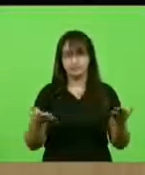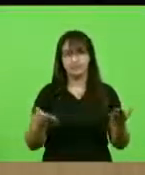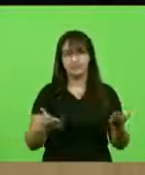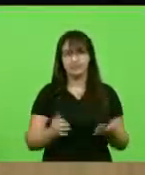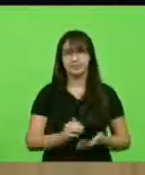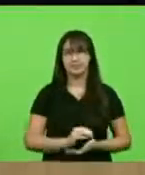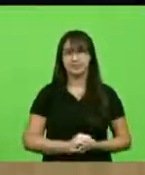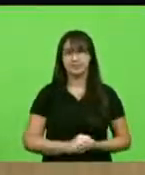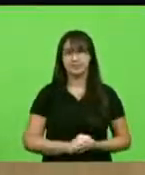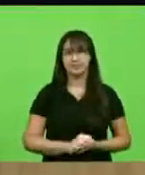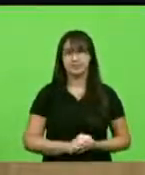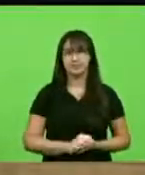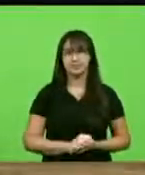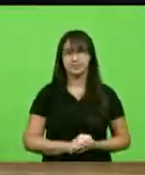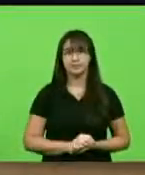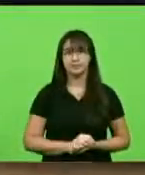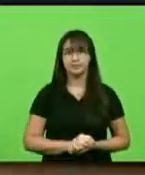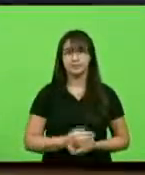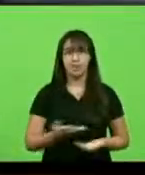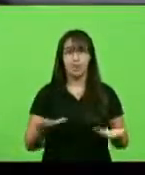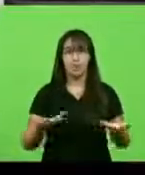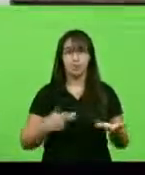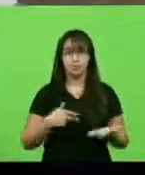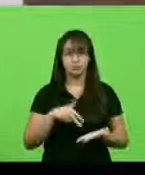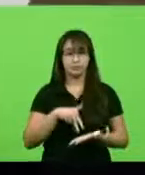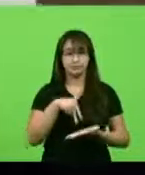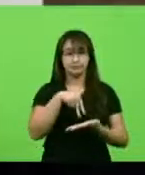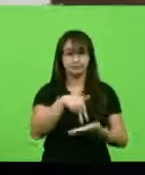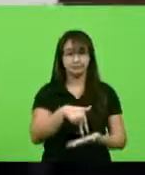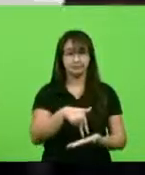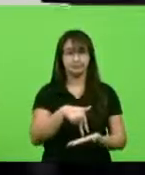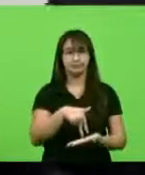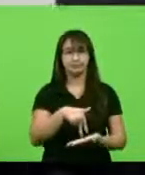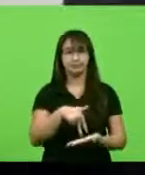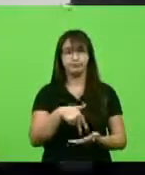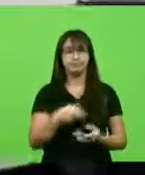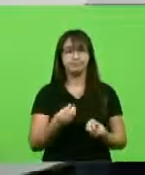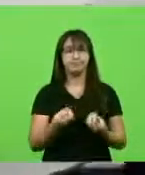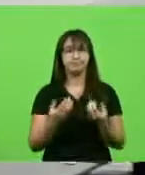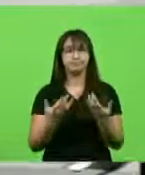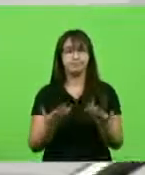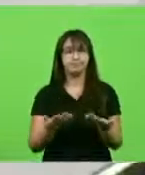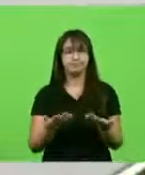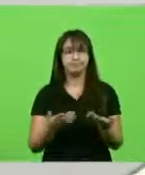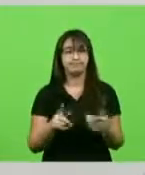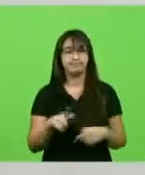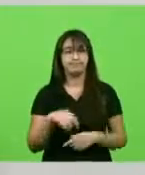O que me traz à tribuna no dia de hoje é, lamentavelmente,